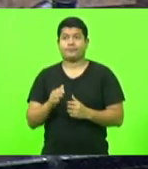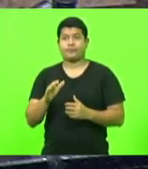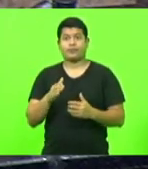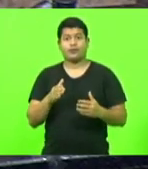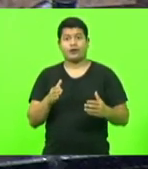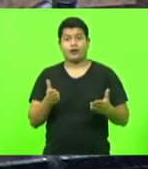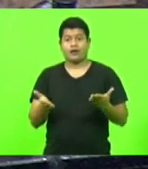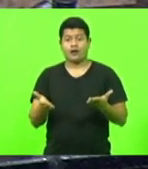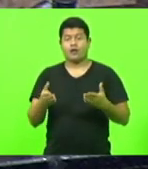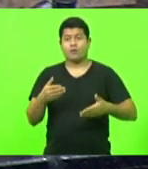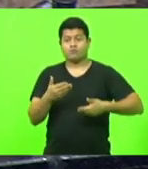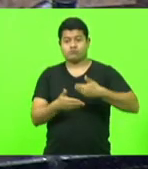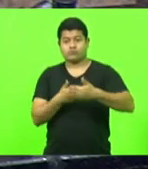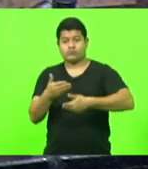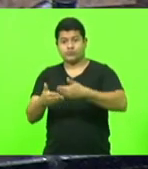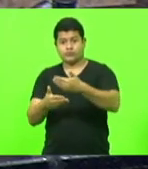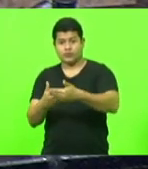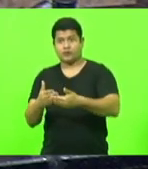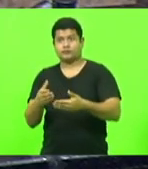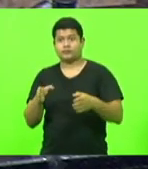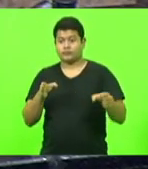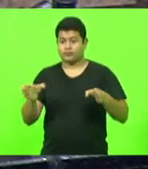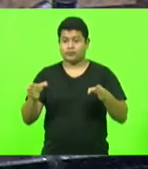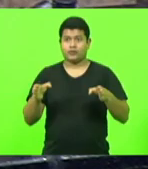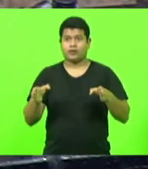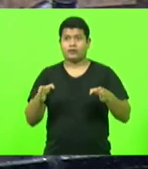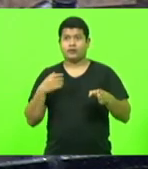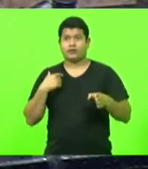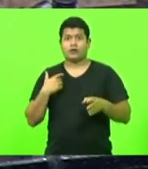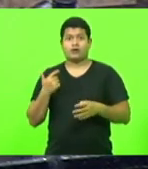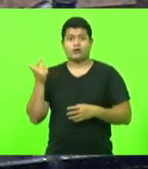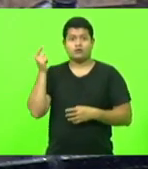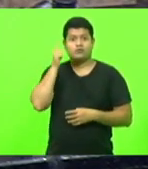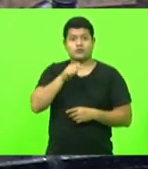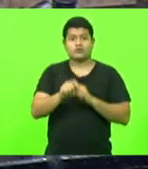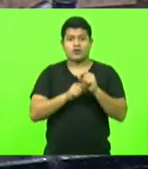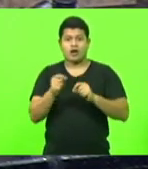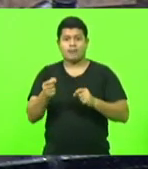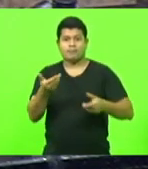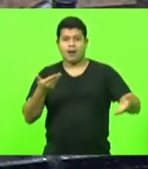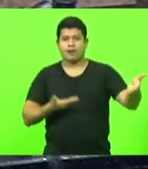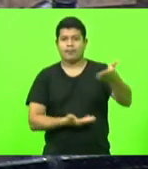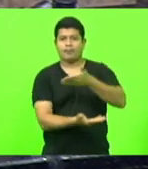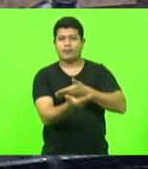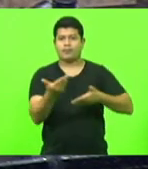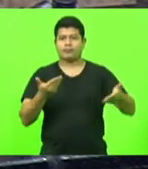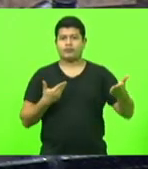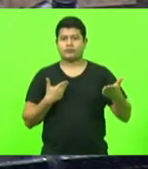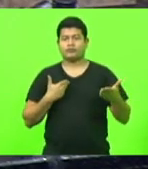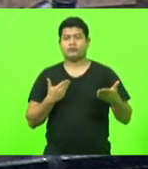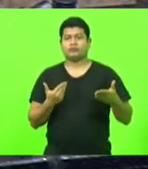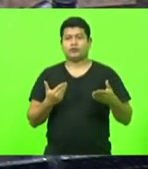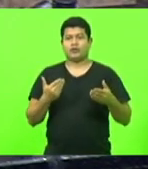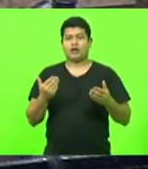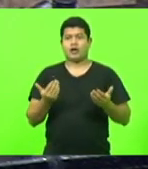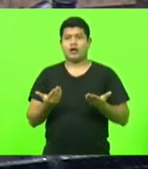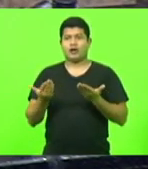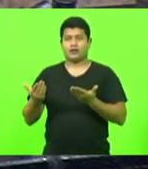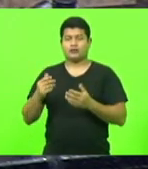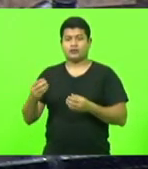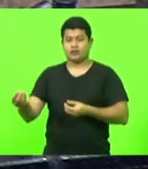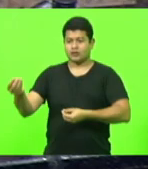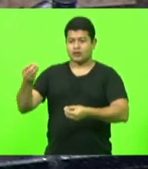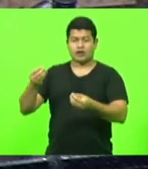o processo, começaram a ocupar cargos, começaram a receber agrados,